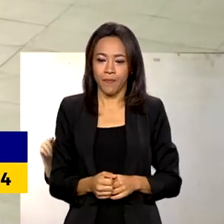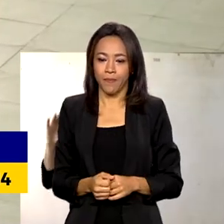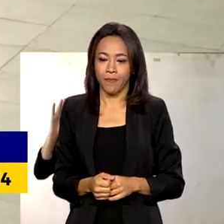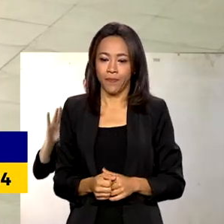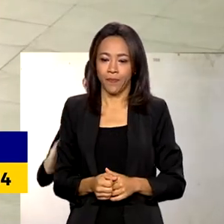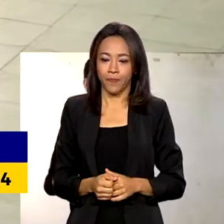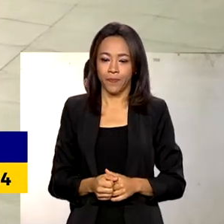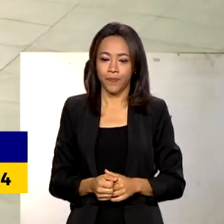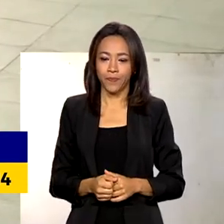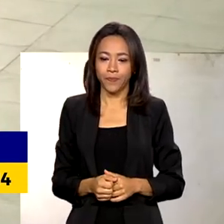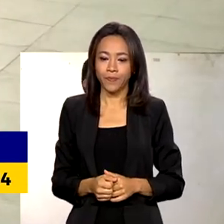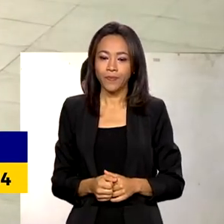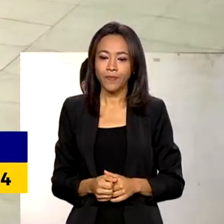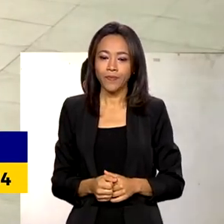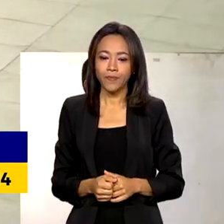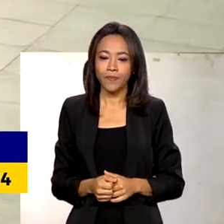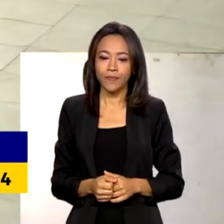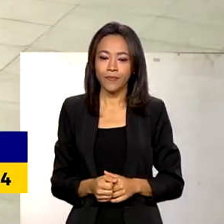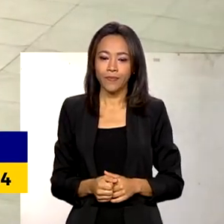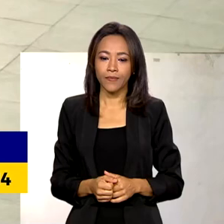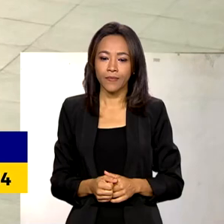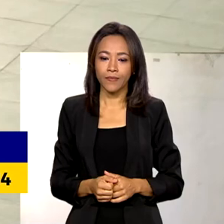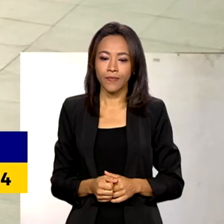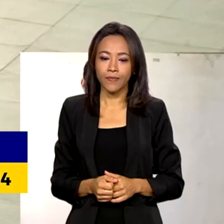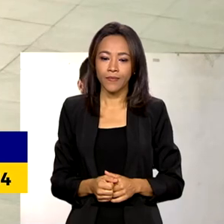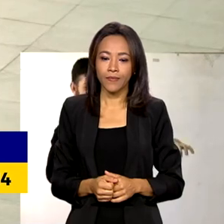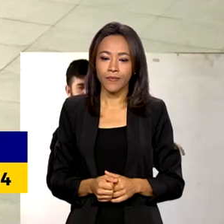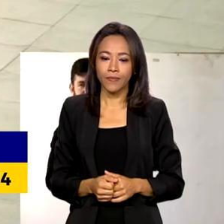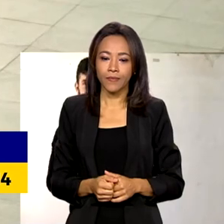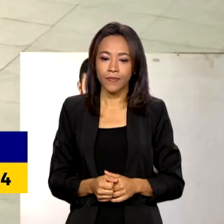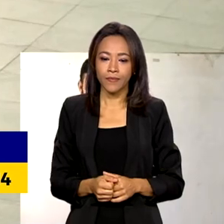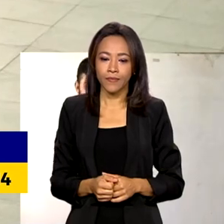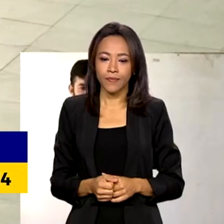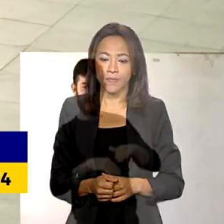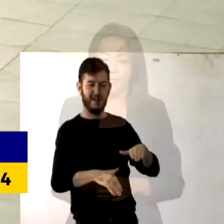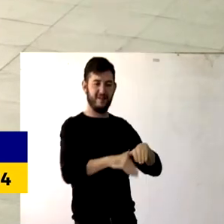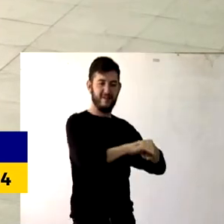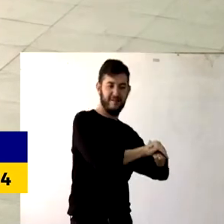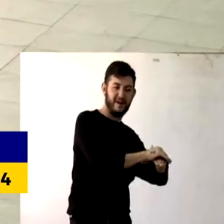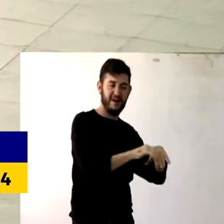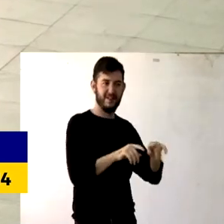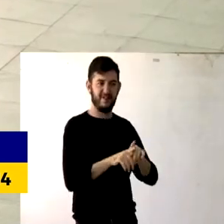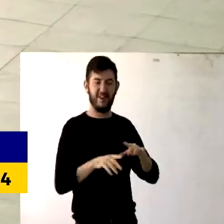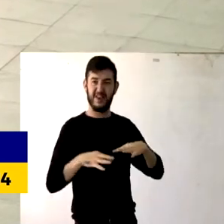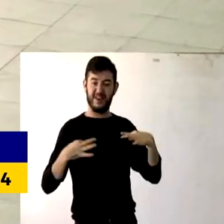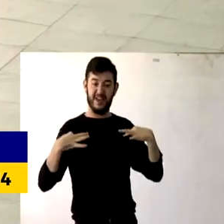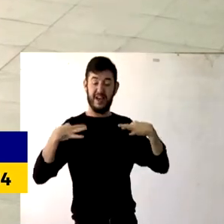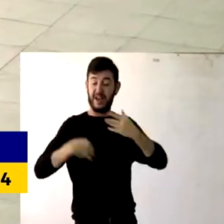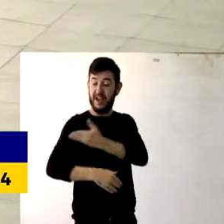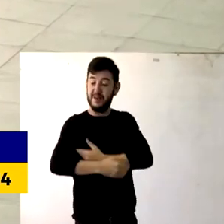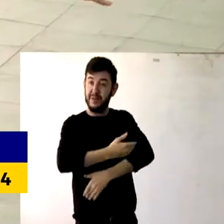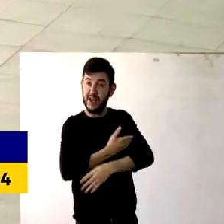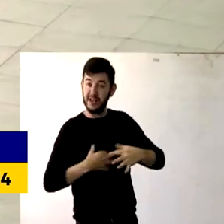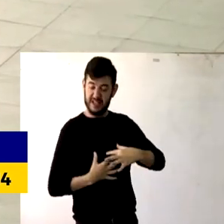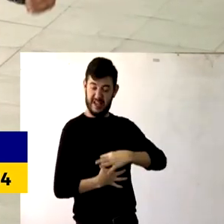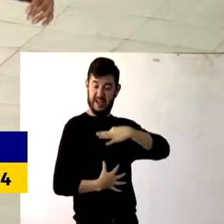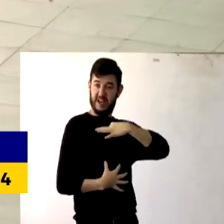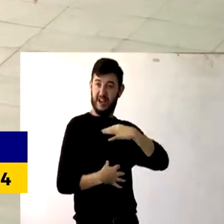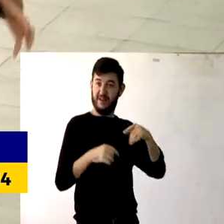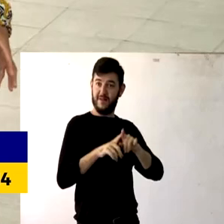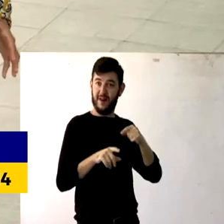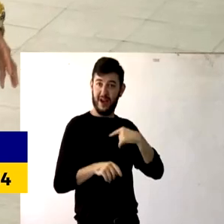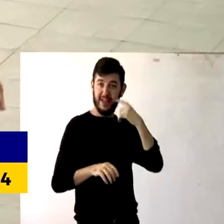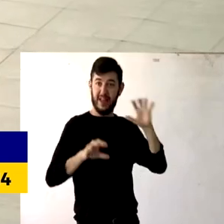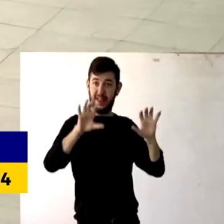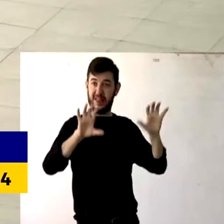separar meu tênis dos seus sapatos, minha camisa das suas gravatas, minha tela da sua moldura, meu